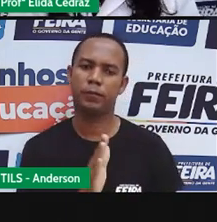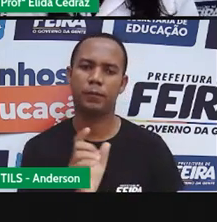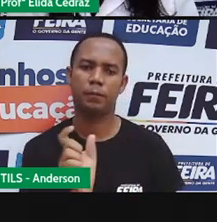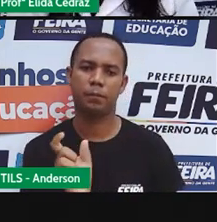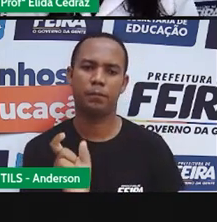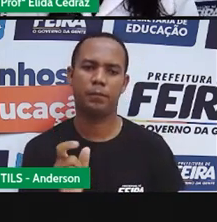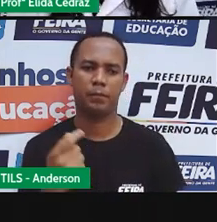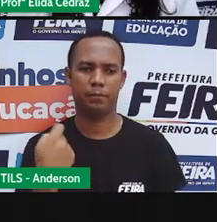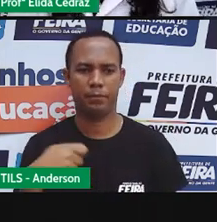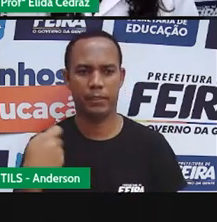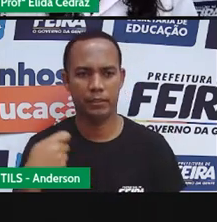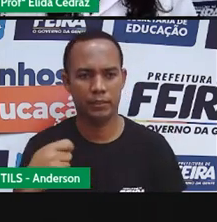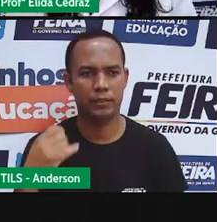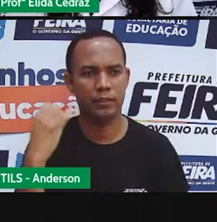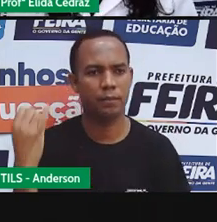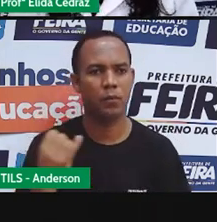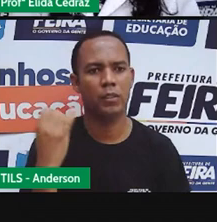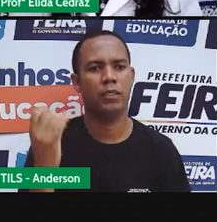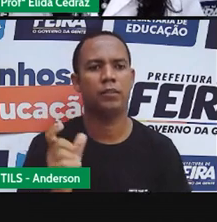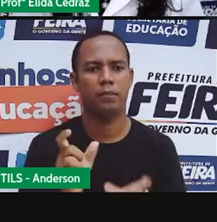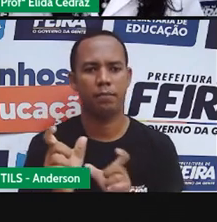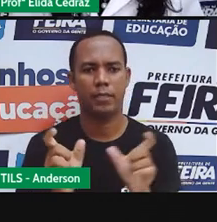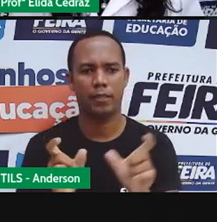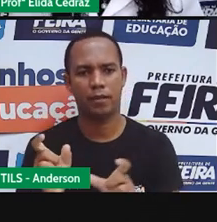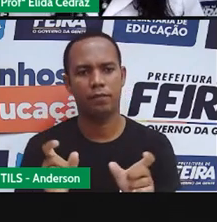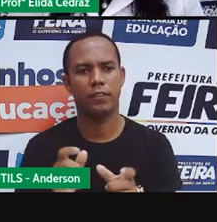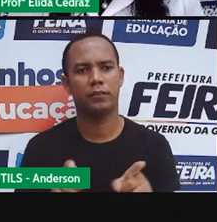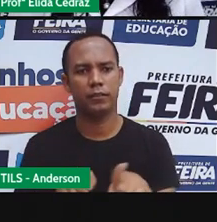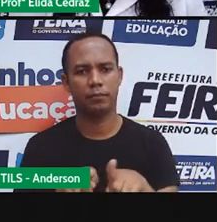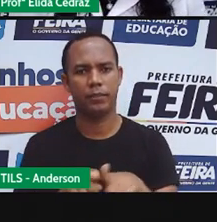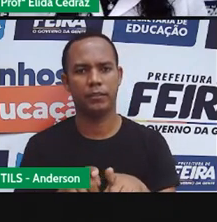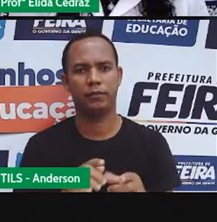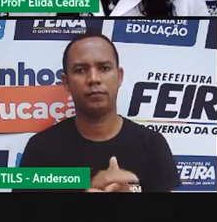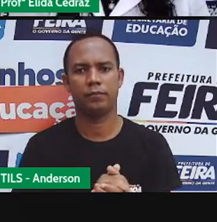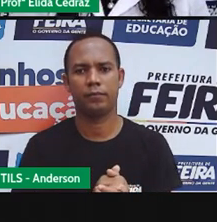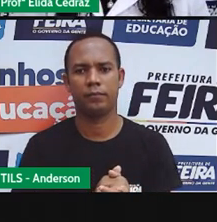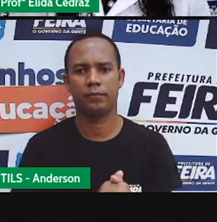pequeno entre uma palavra e a outra.